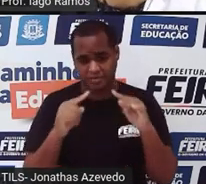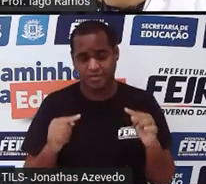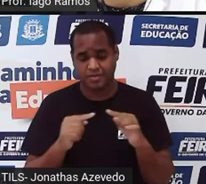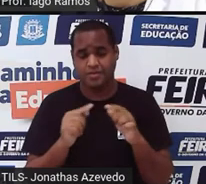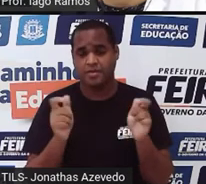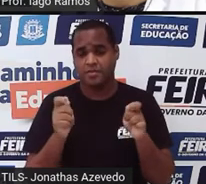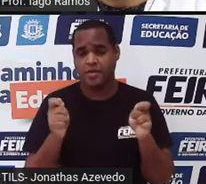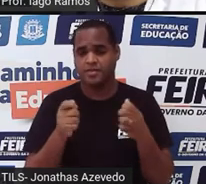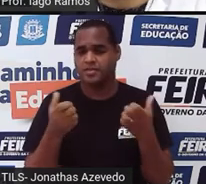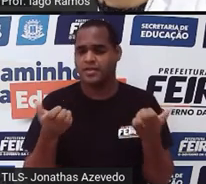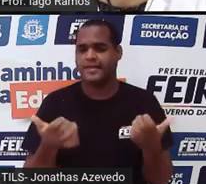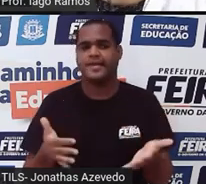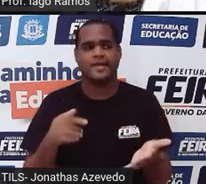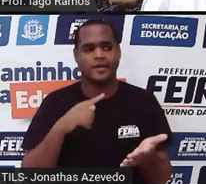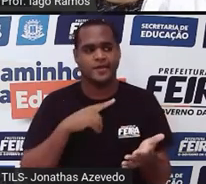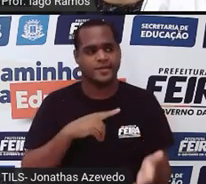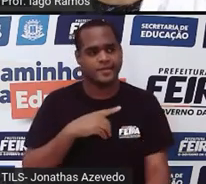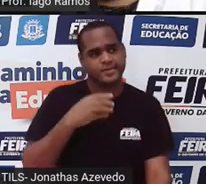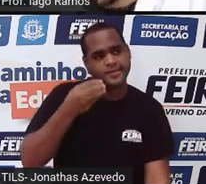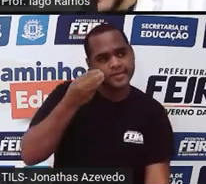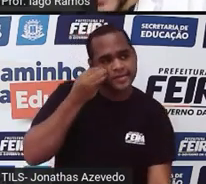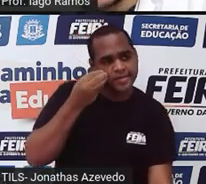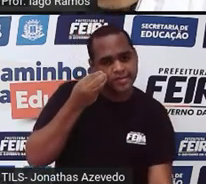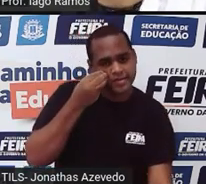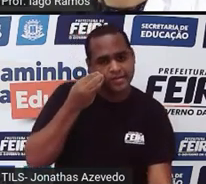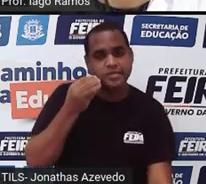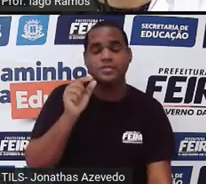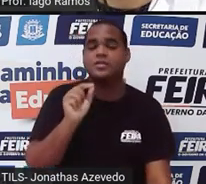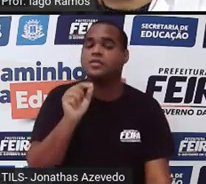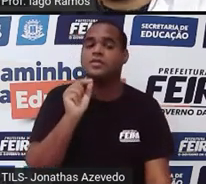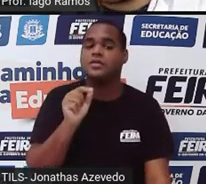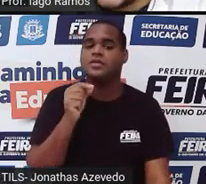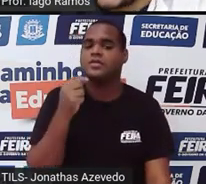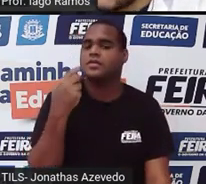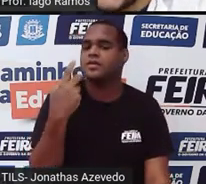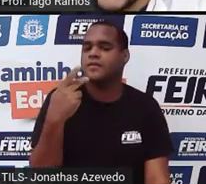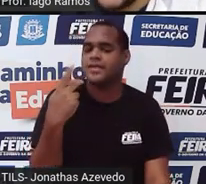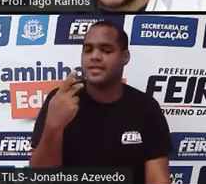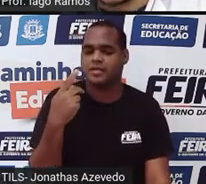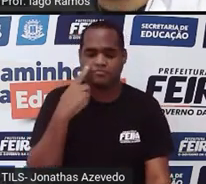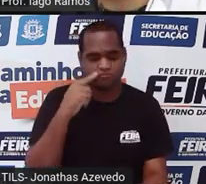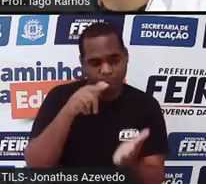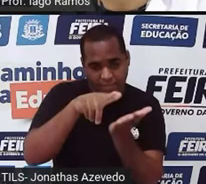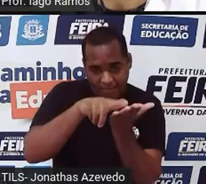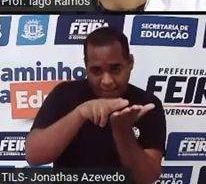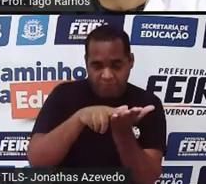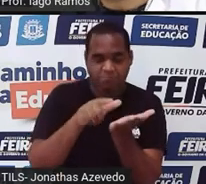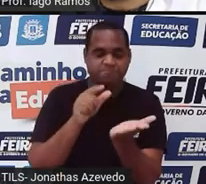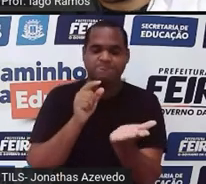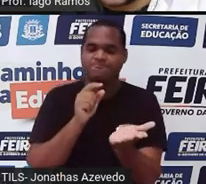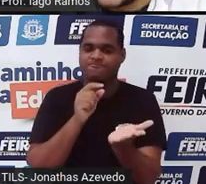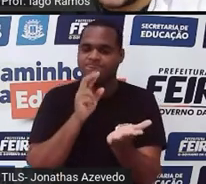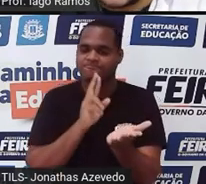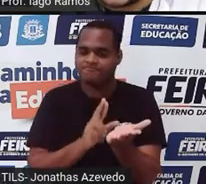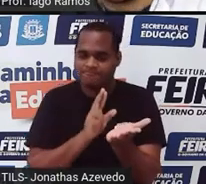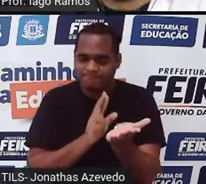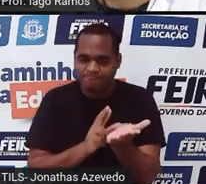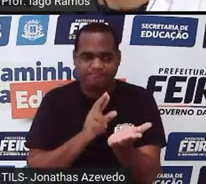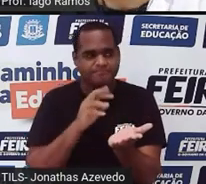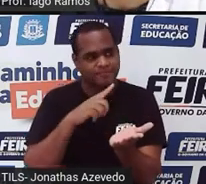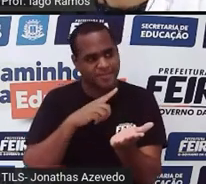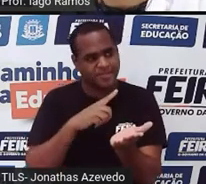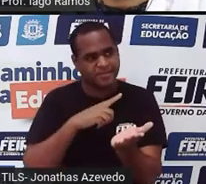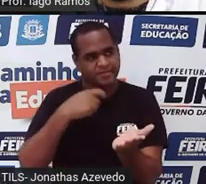gente vai fazer um momento prático e esse momento prático é aquele momento da gente rascunhar, certo? De fazer anotações.